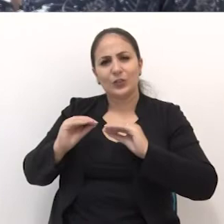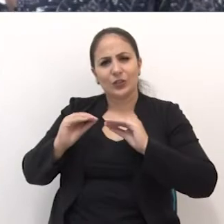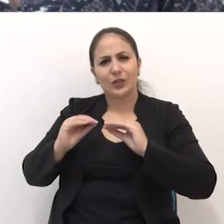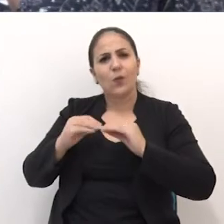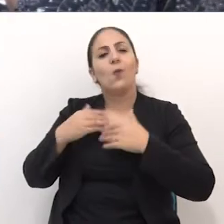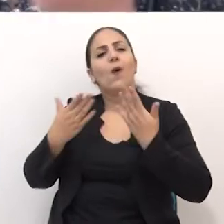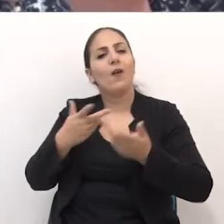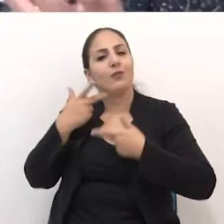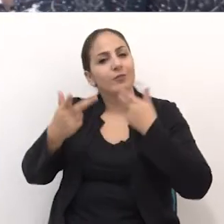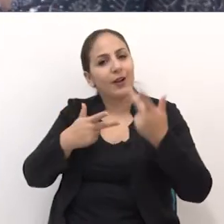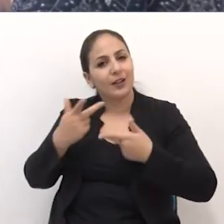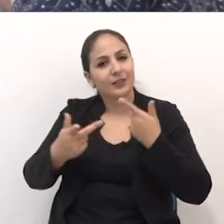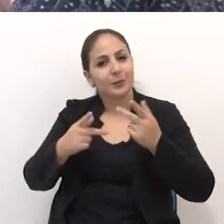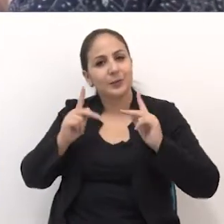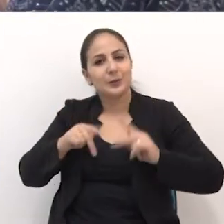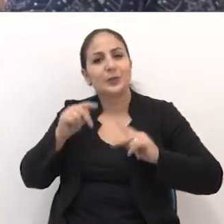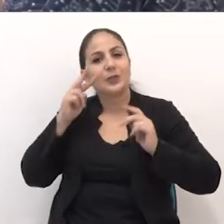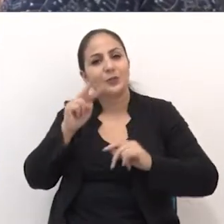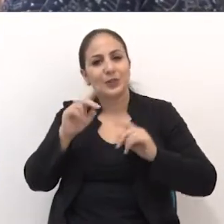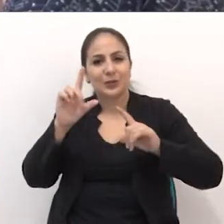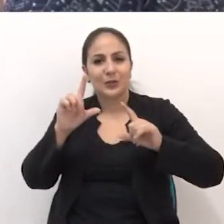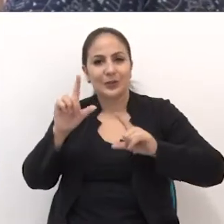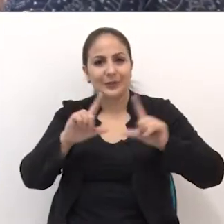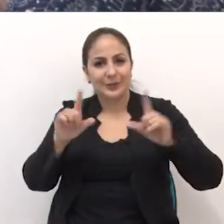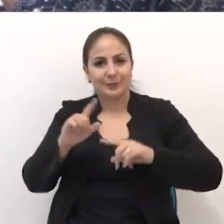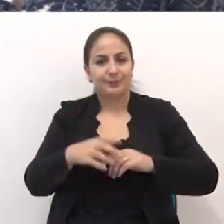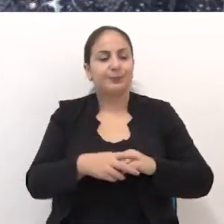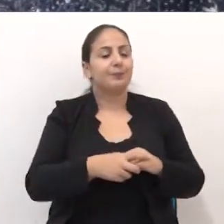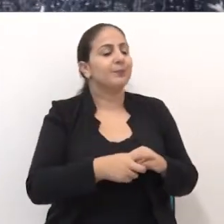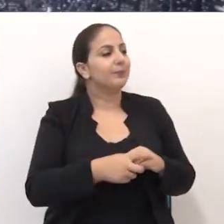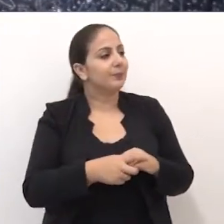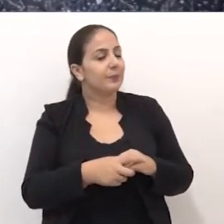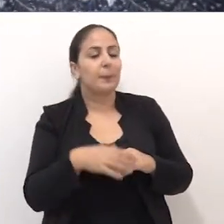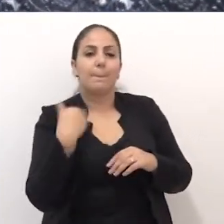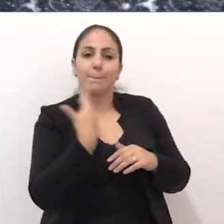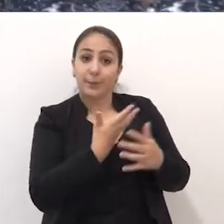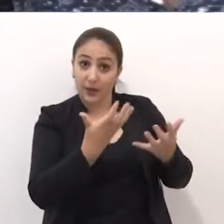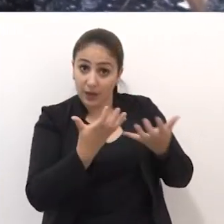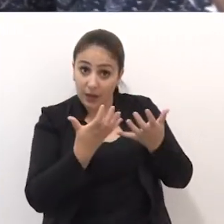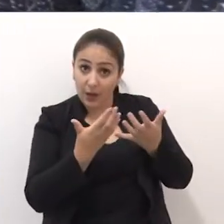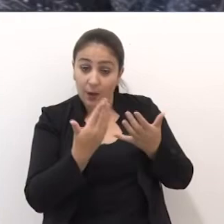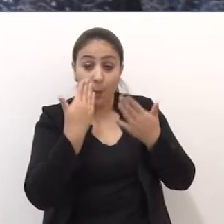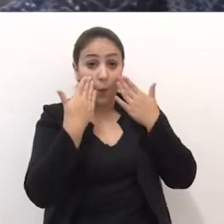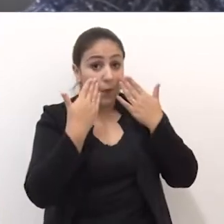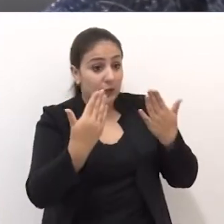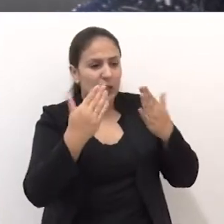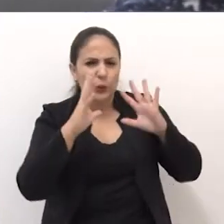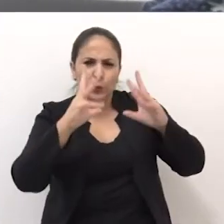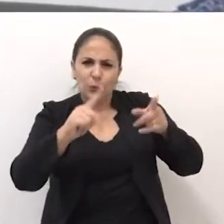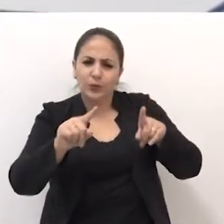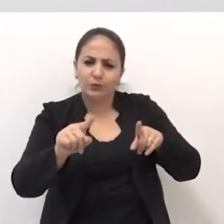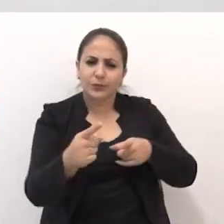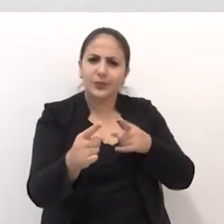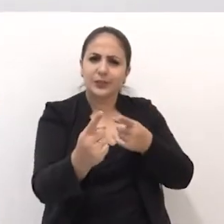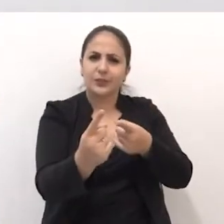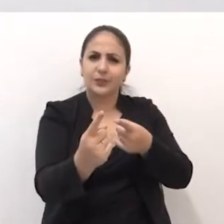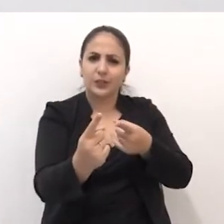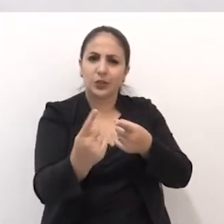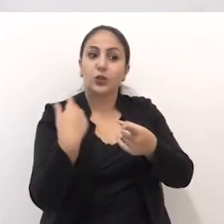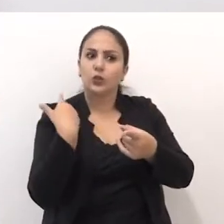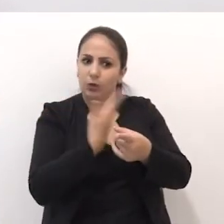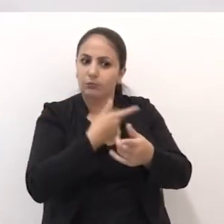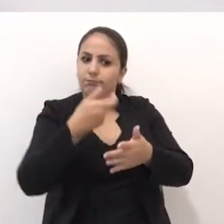qual mensagem que fica aos nossos telespectadores? Mostrando que os desafios que aparecem na vida nós teremos que